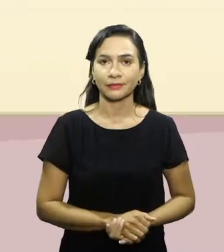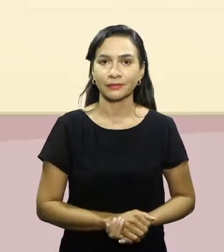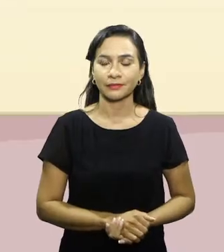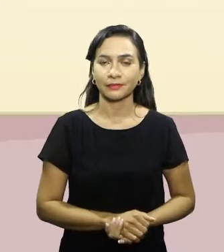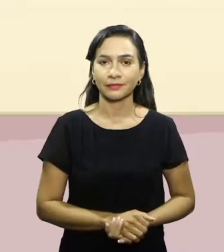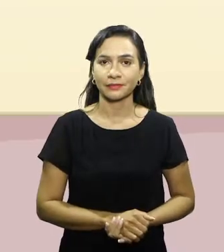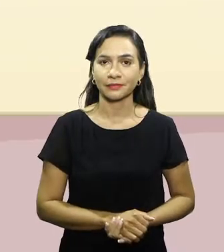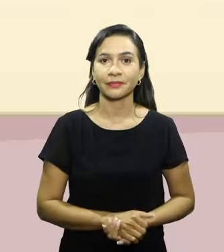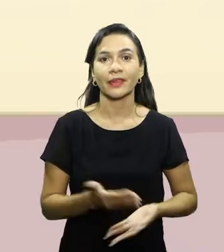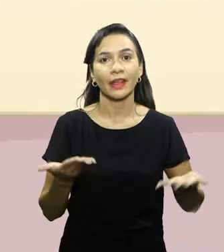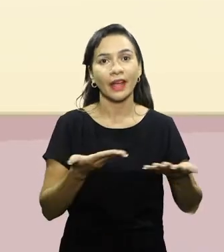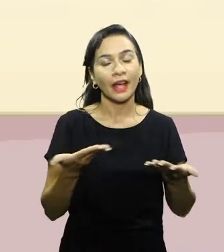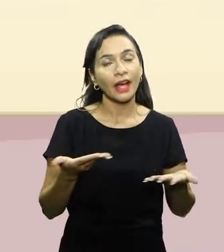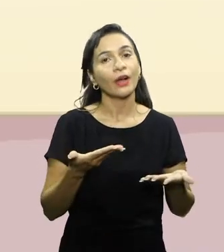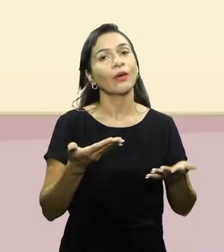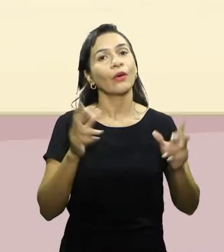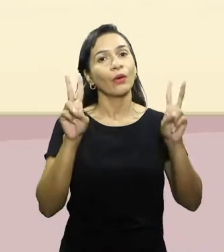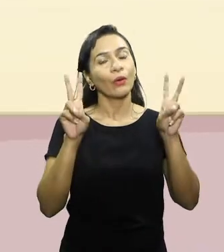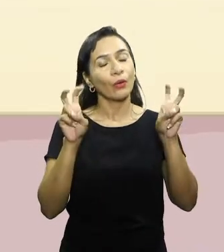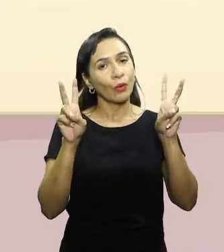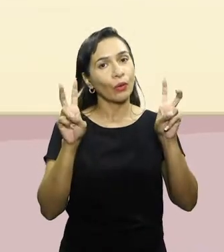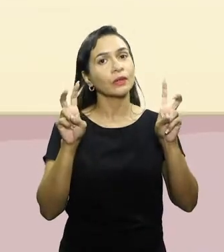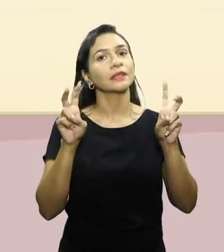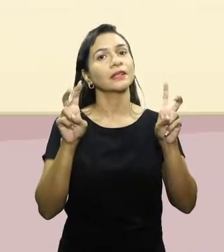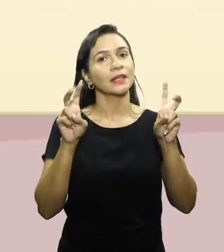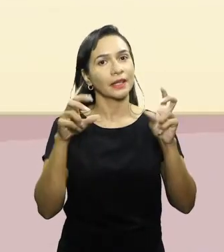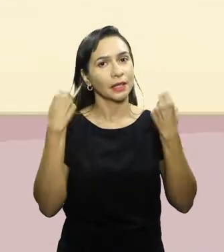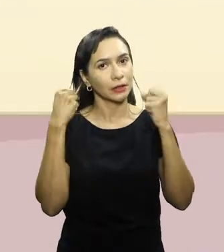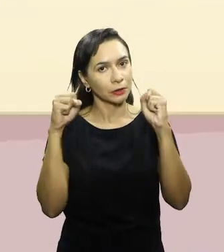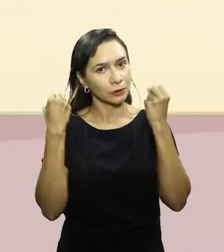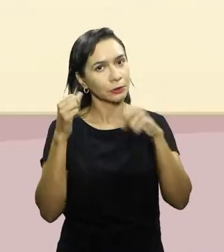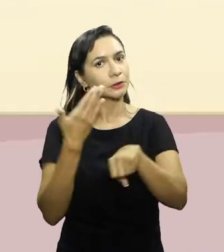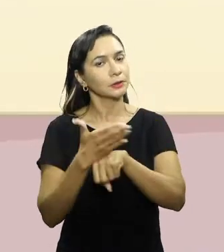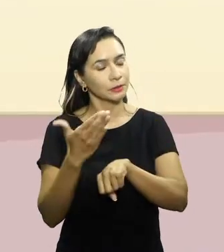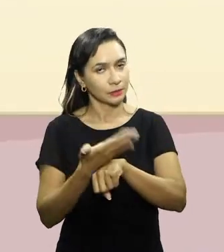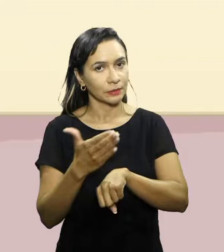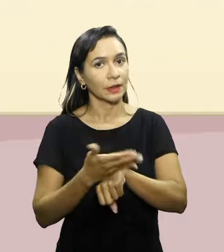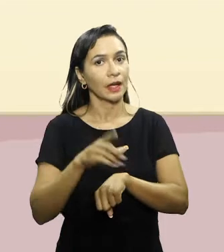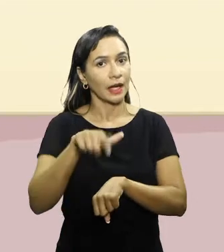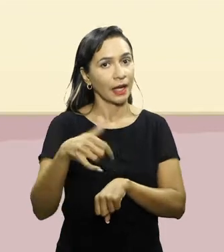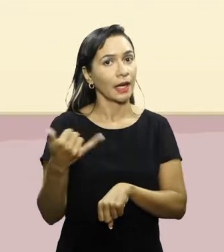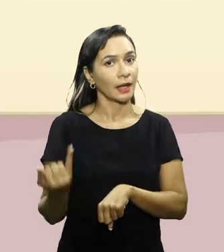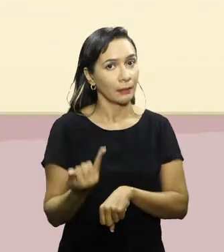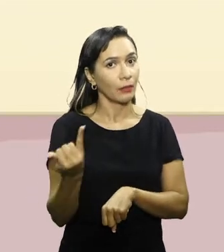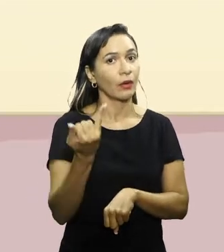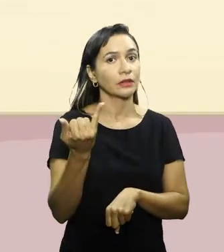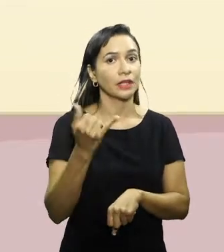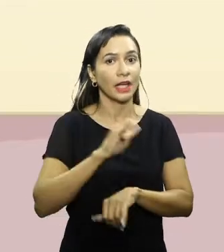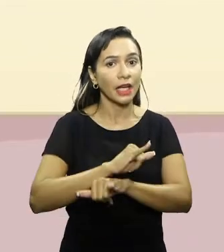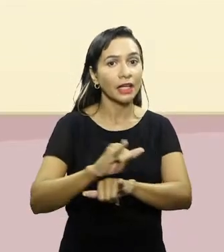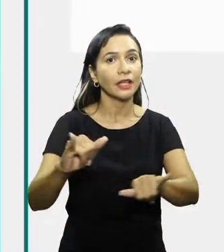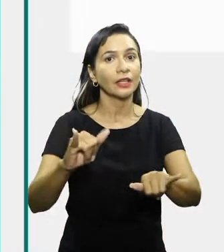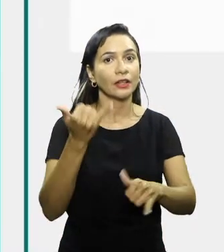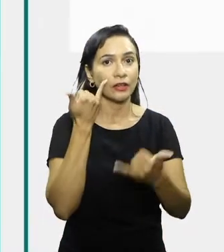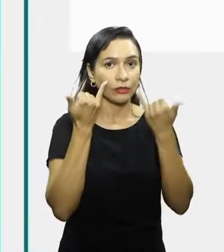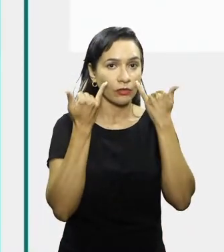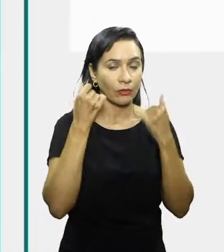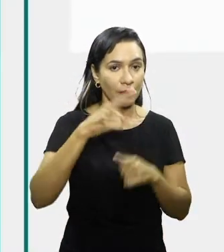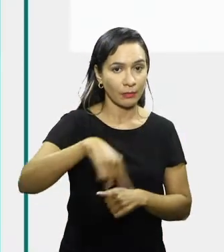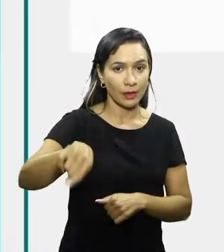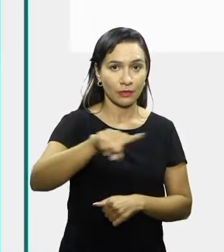Falando nessa parte de atividade física e exercício físico, é importante a gente trazer uma informação muito fundamental, que é a